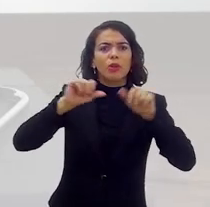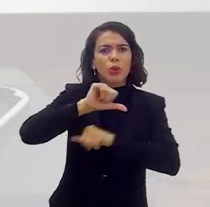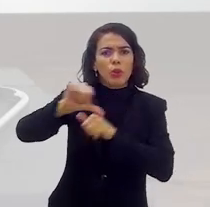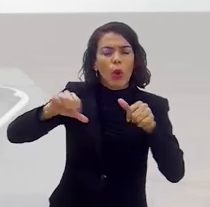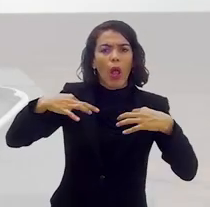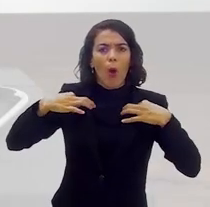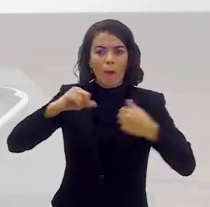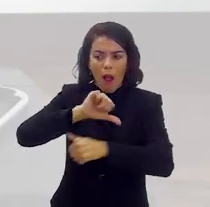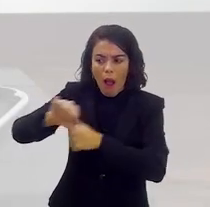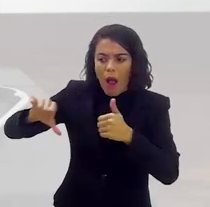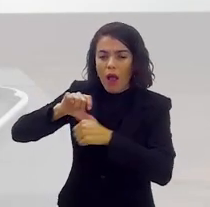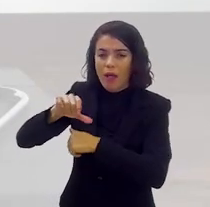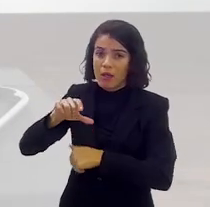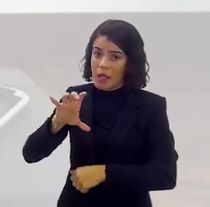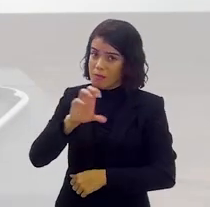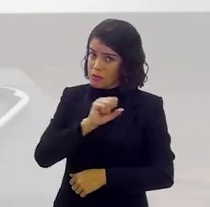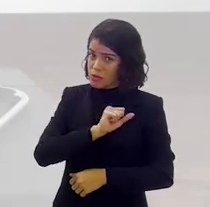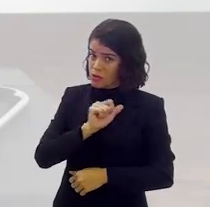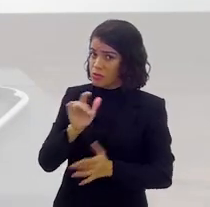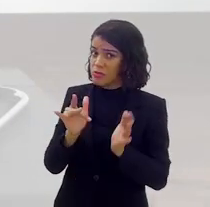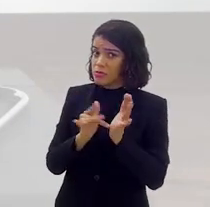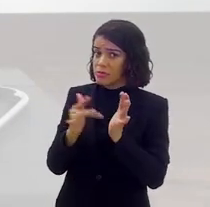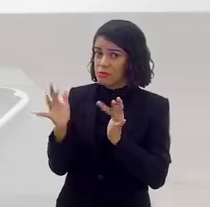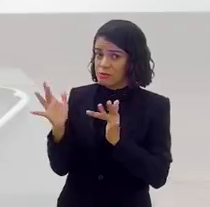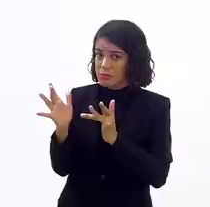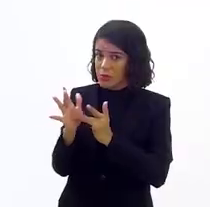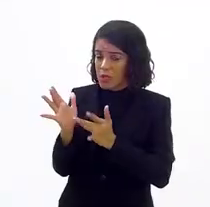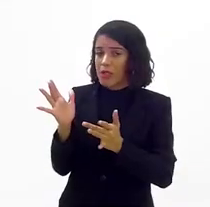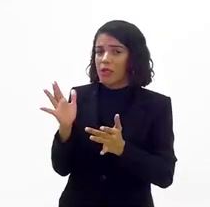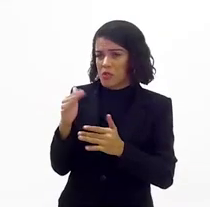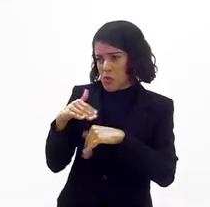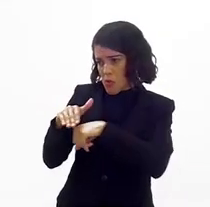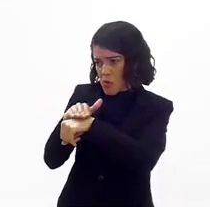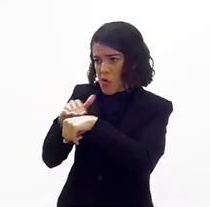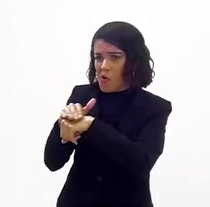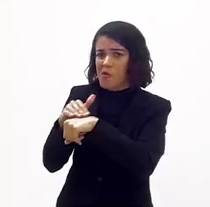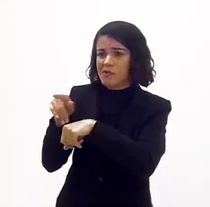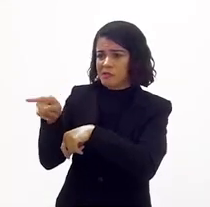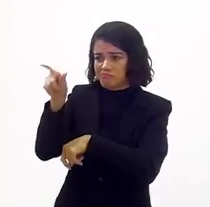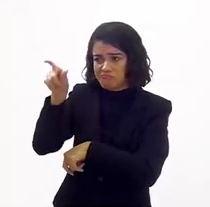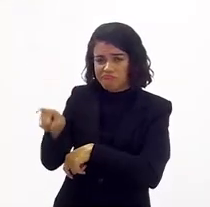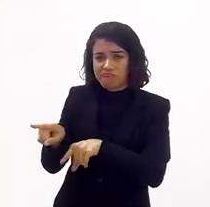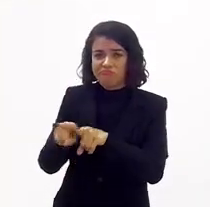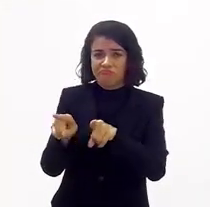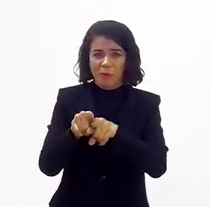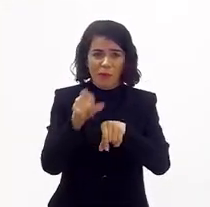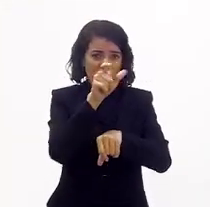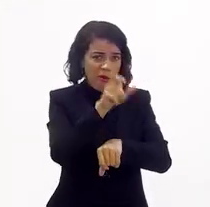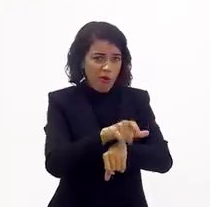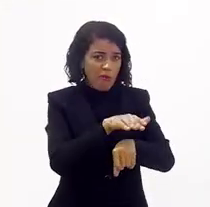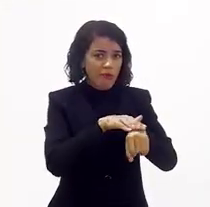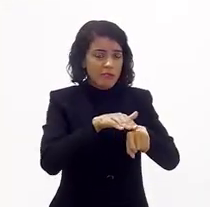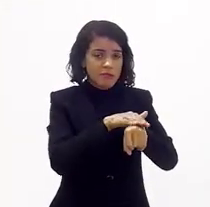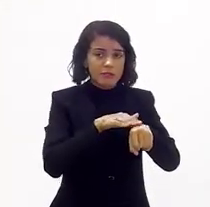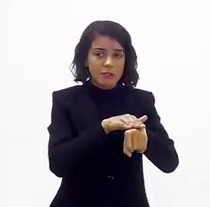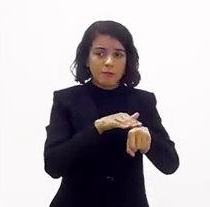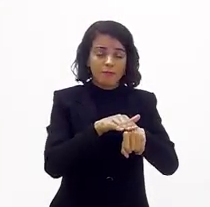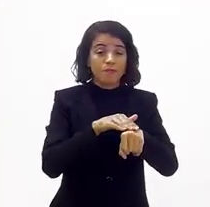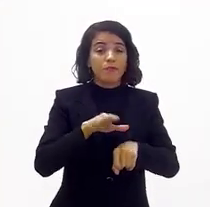trocar de roupa. Eu acho que Paixão de Cristo, começando com você e começando com o Ginaldo, que também faz,